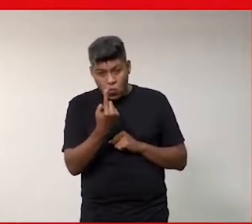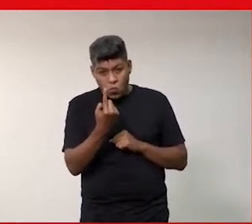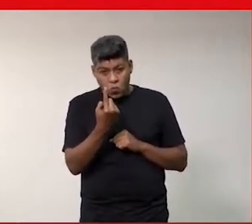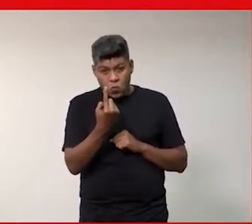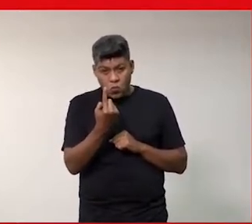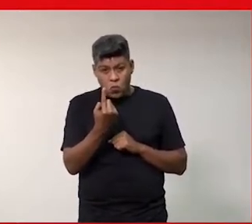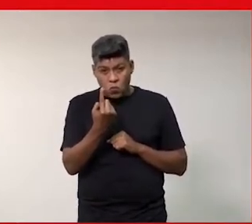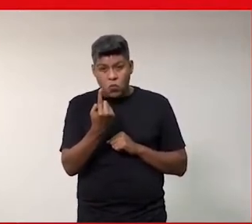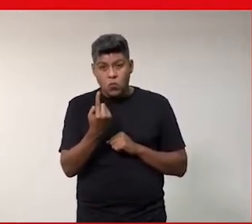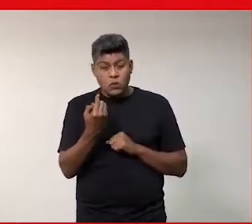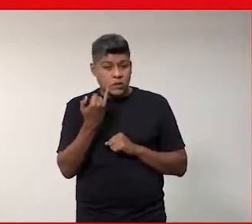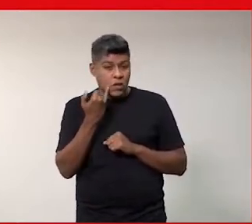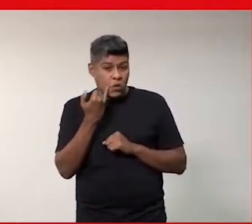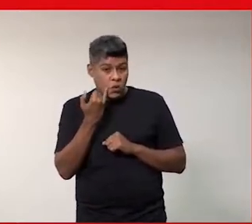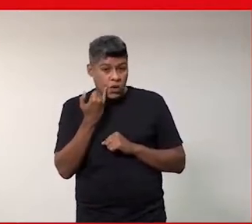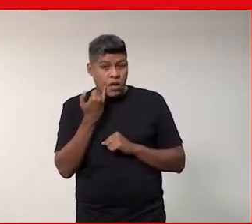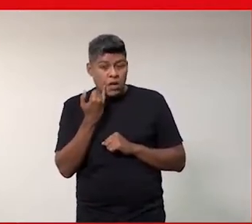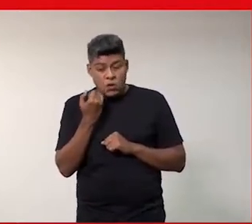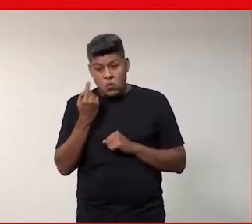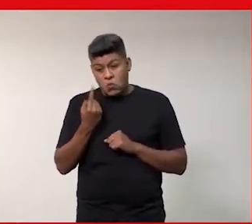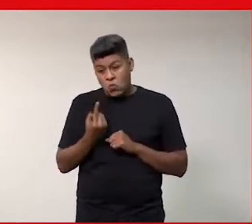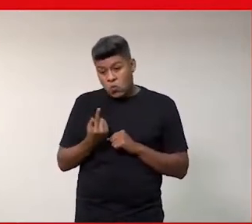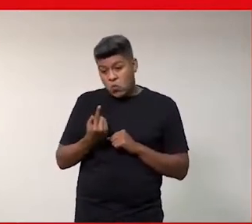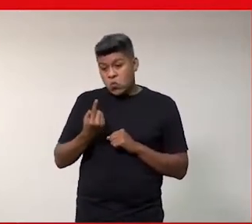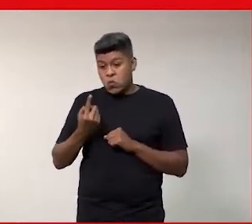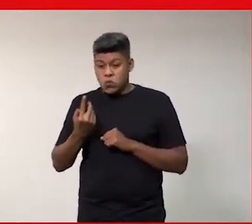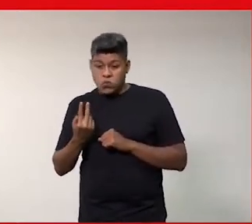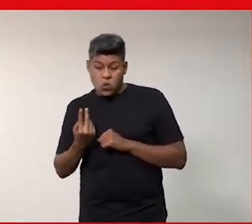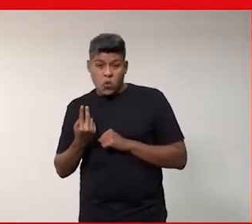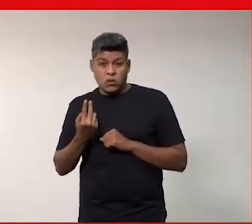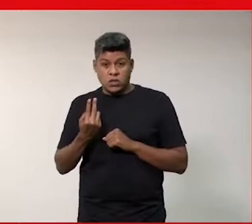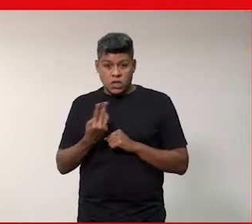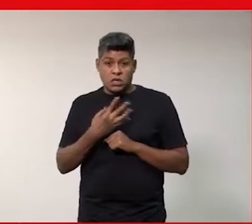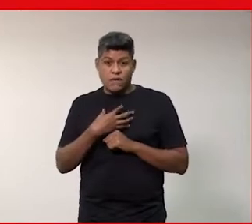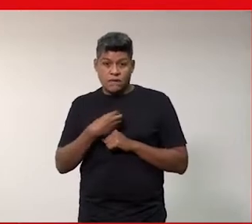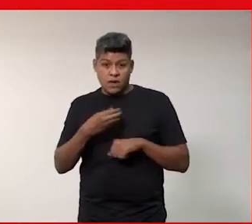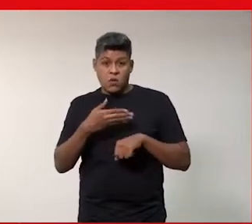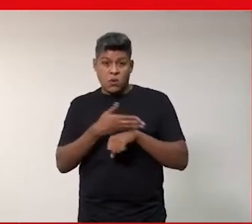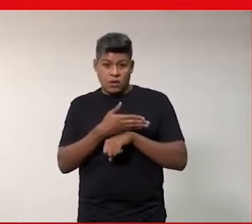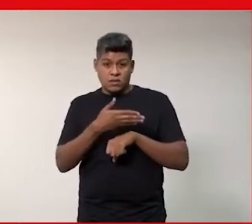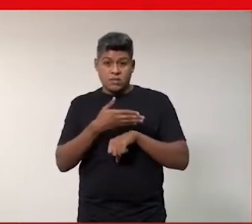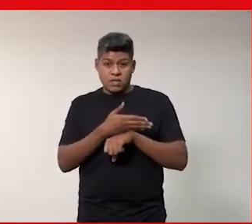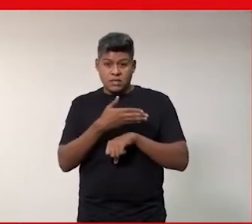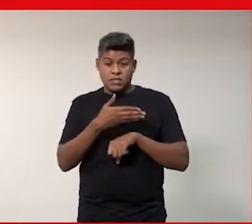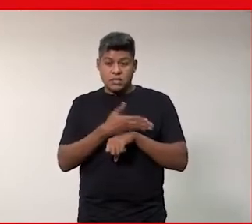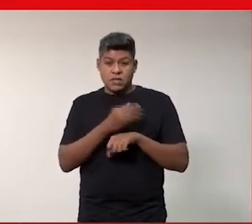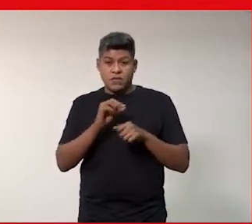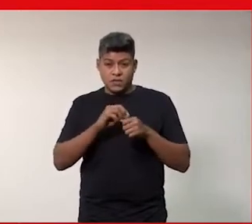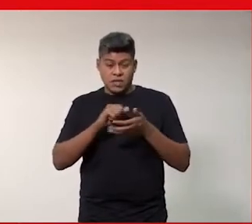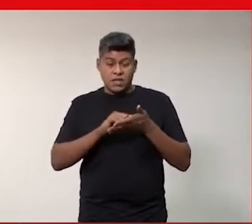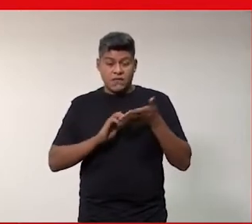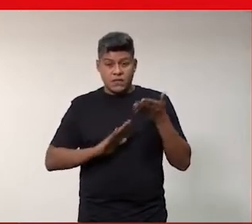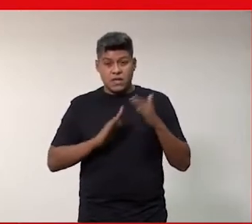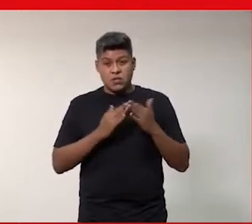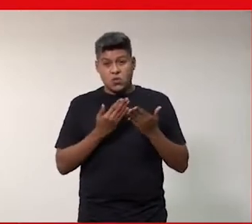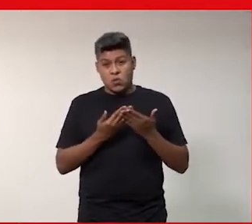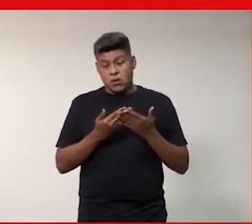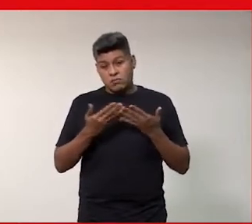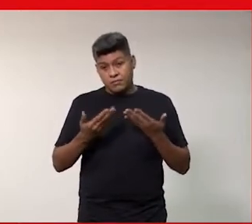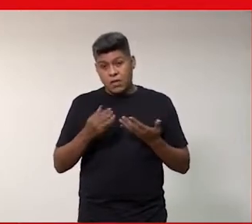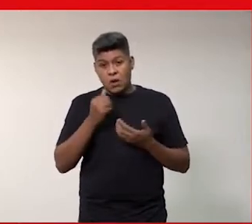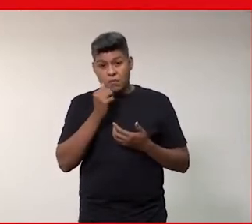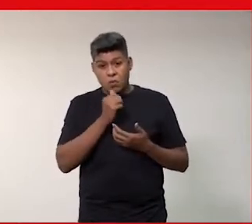elas têm que compartilhar esse celular com um, dois, três filhos, acessando para fazer atividades escolares, ou seja, a mulher